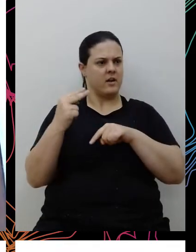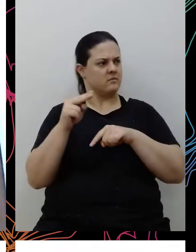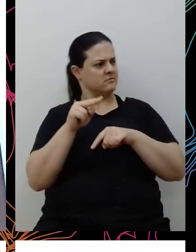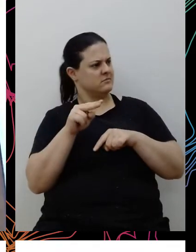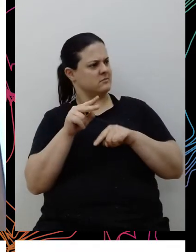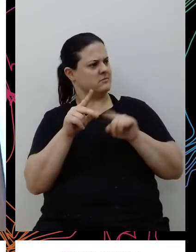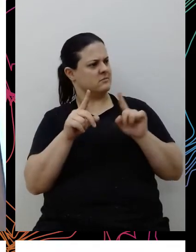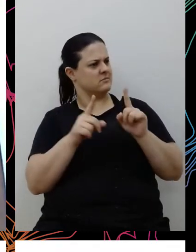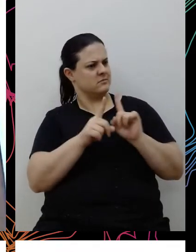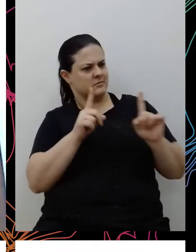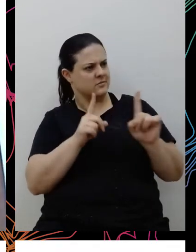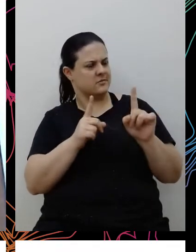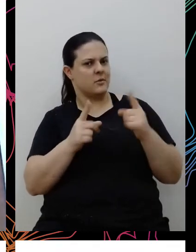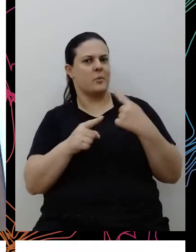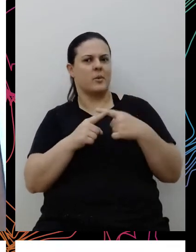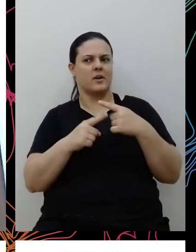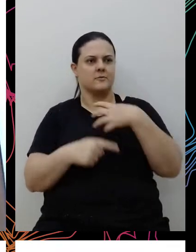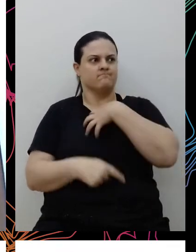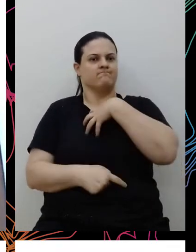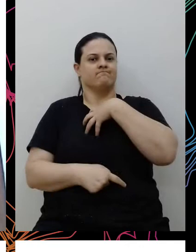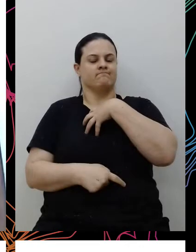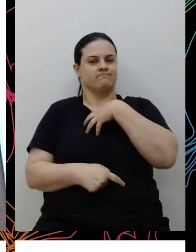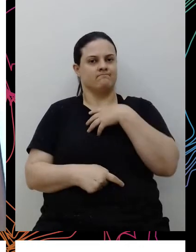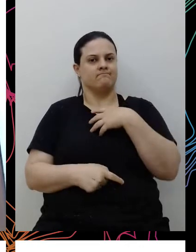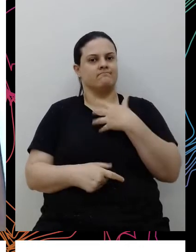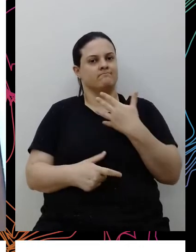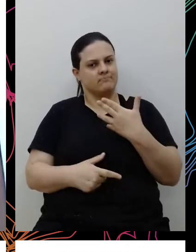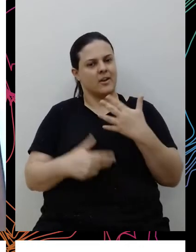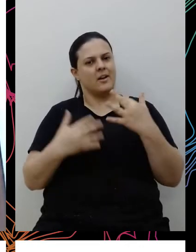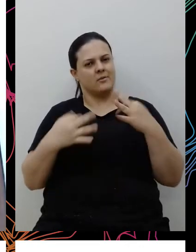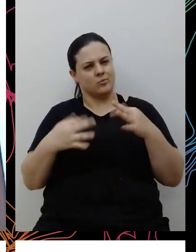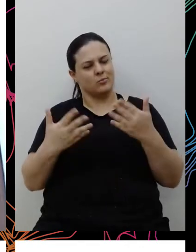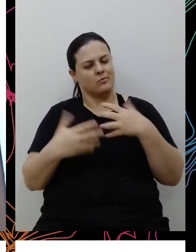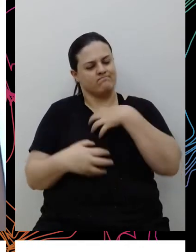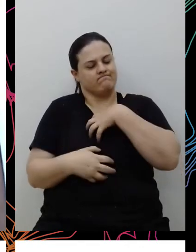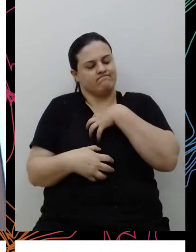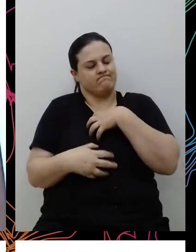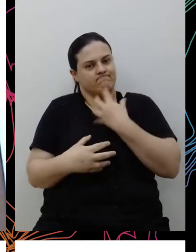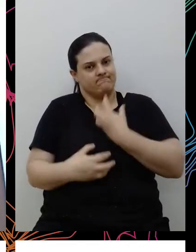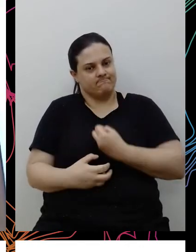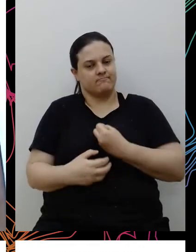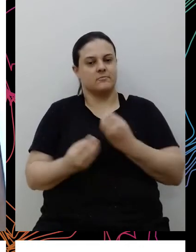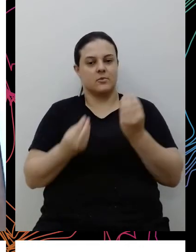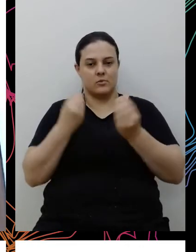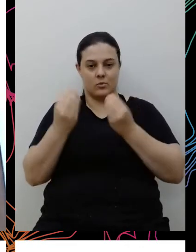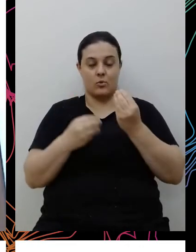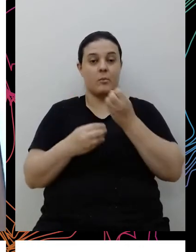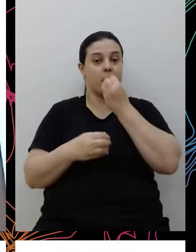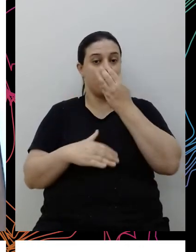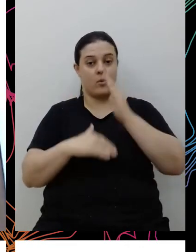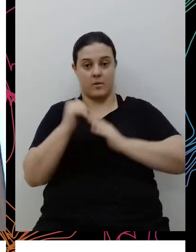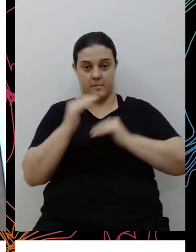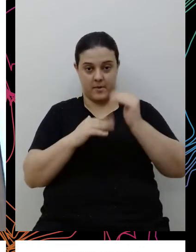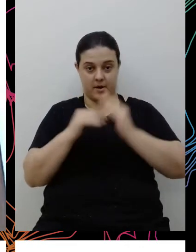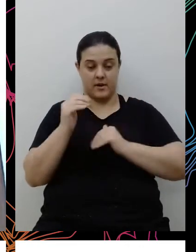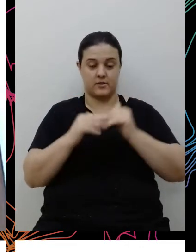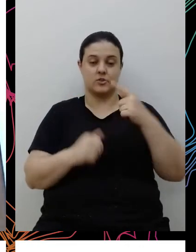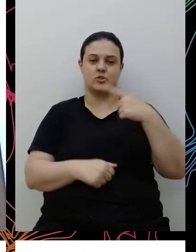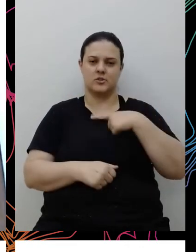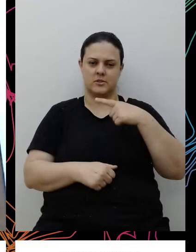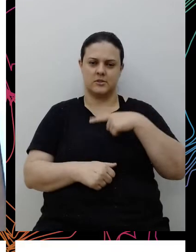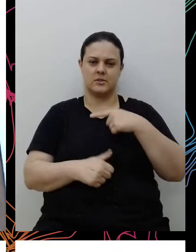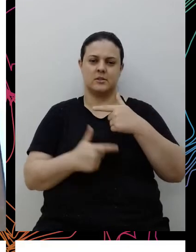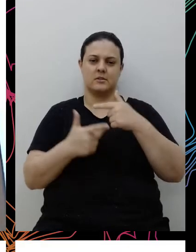negados. E esse é um exemplo aí também da questão do racismo velado, né? E pras boas práticas, tem aí alguma... Eu